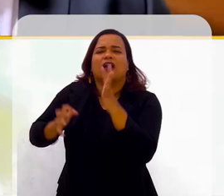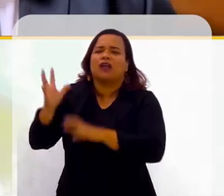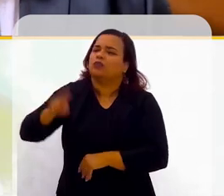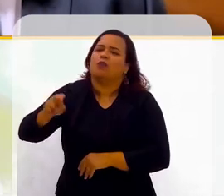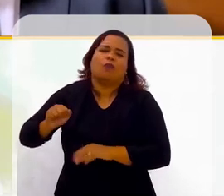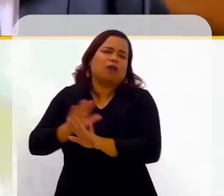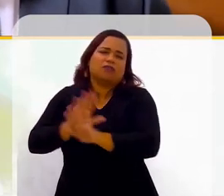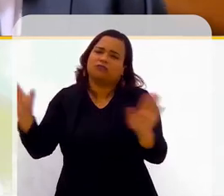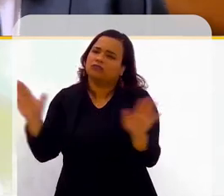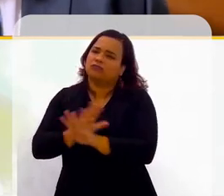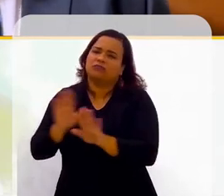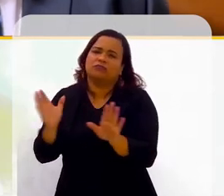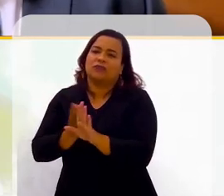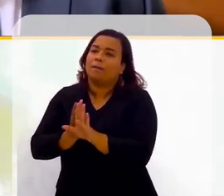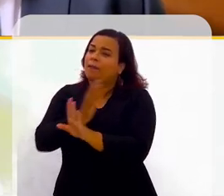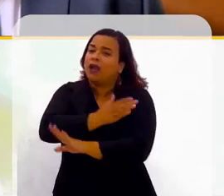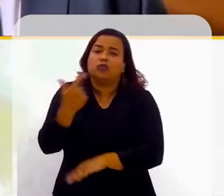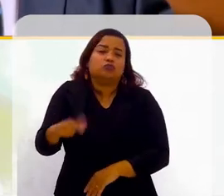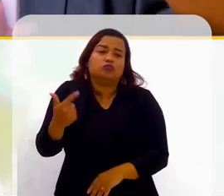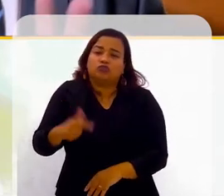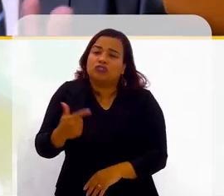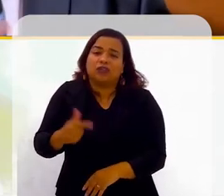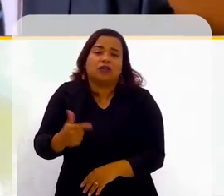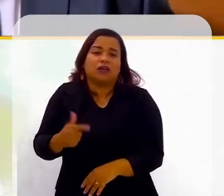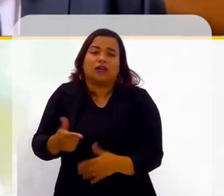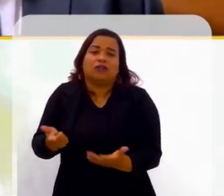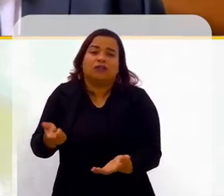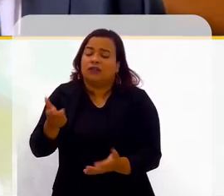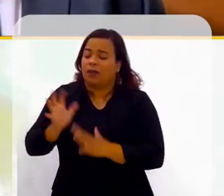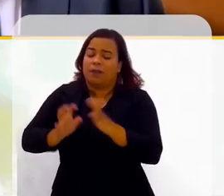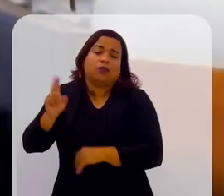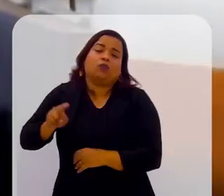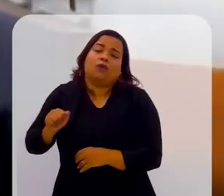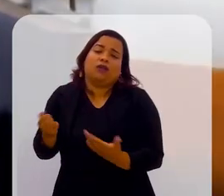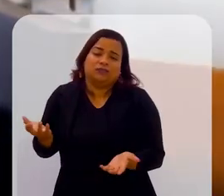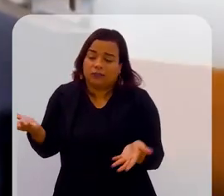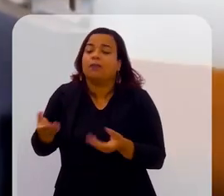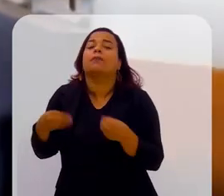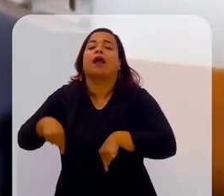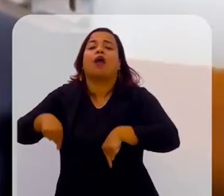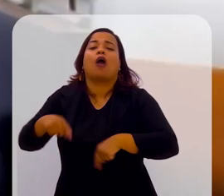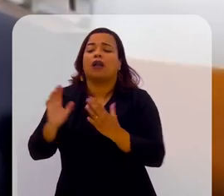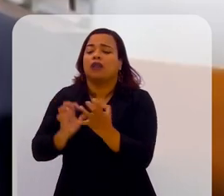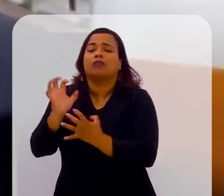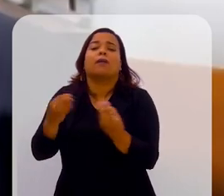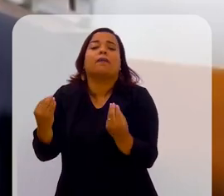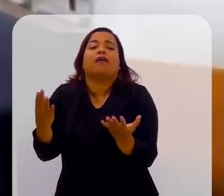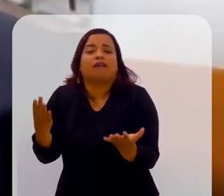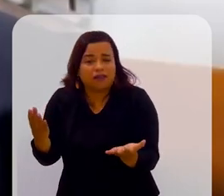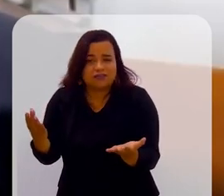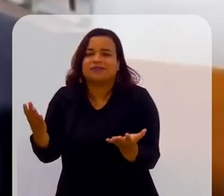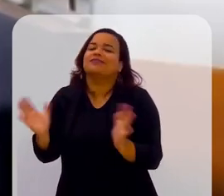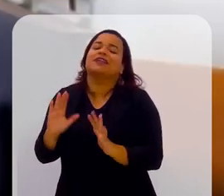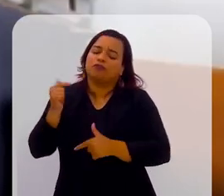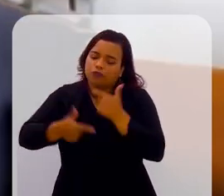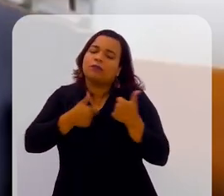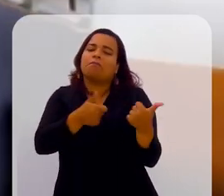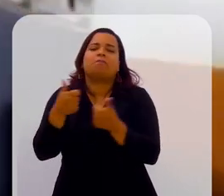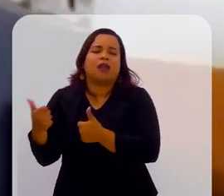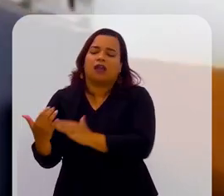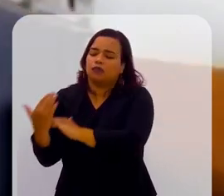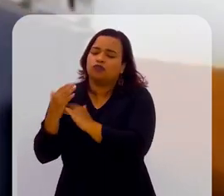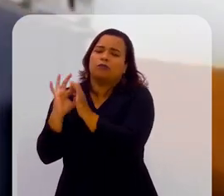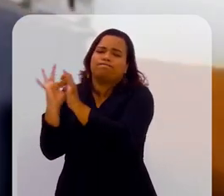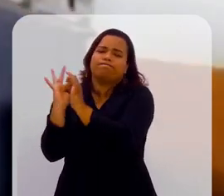a gente não tinha, estava lá com dificuldade, então a gente nunca vai brigar por dinheiro. Então, foi uma coisa que funciona bem e